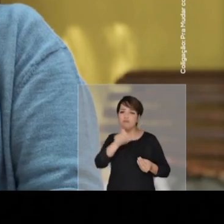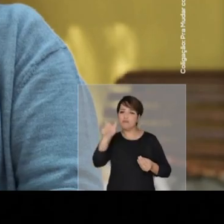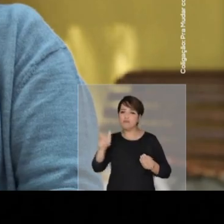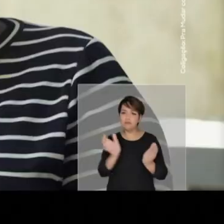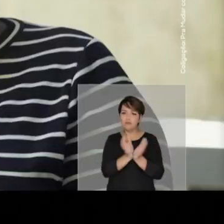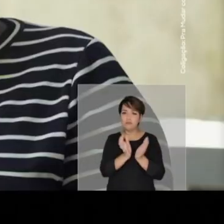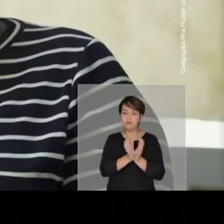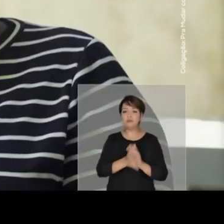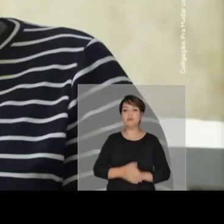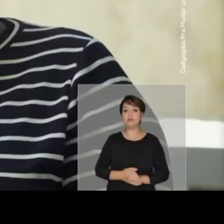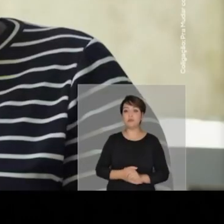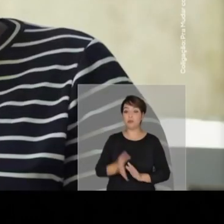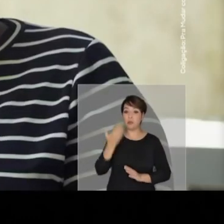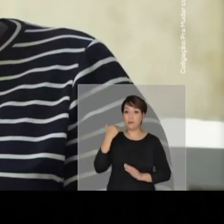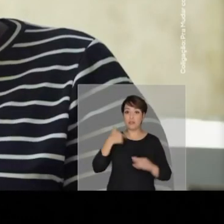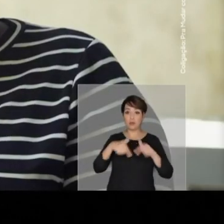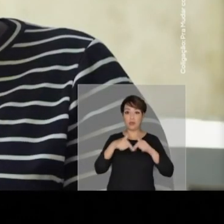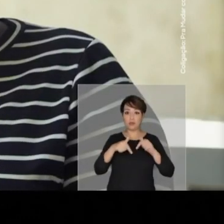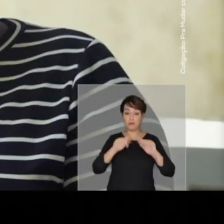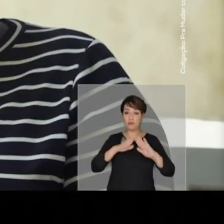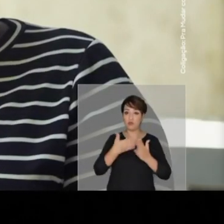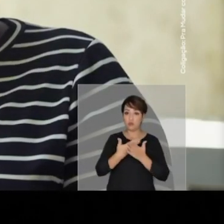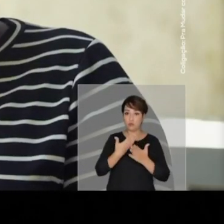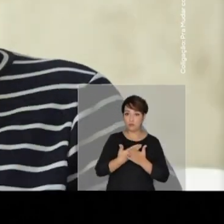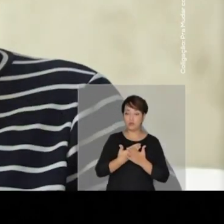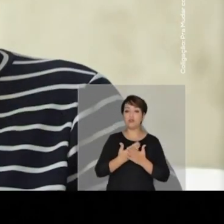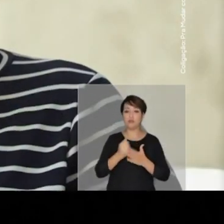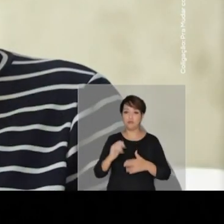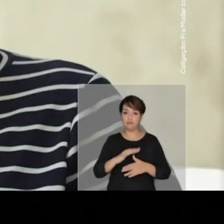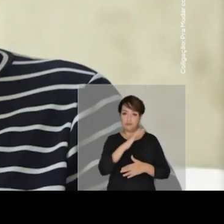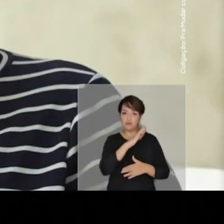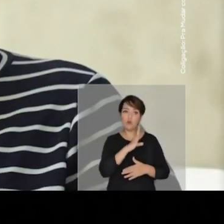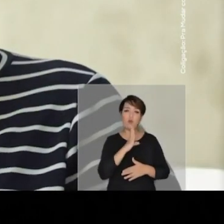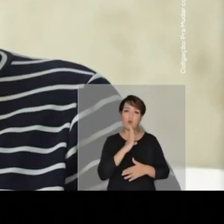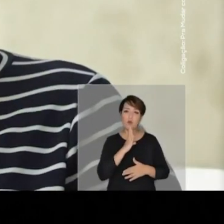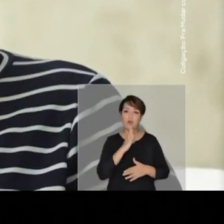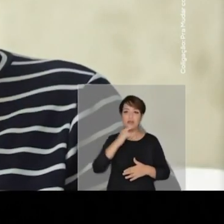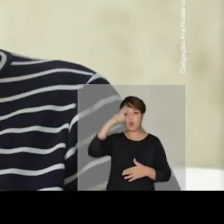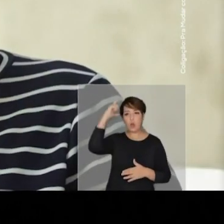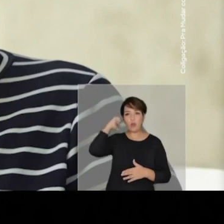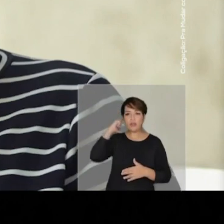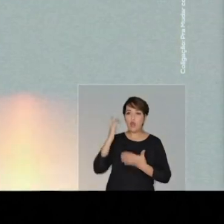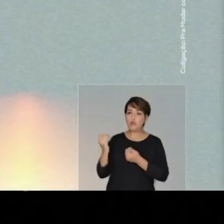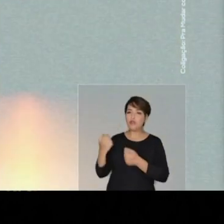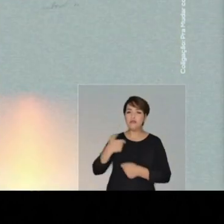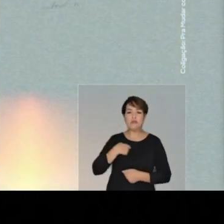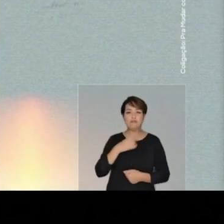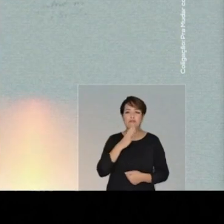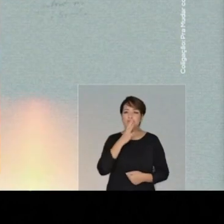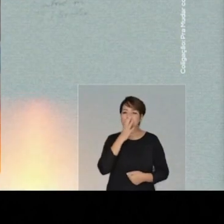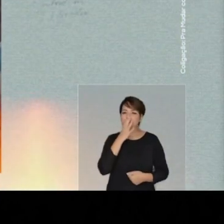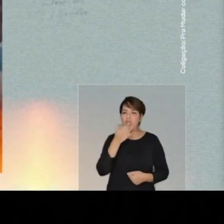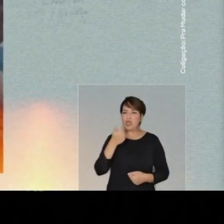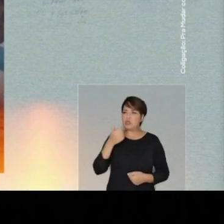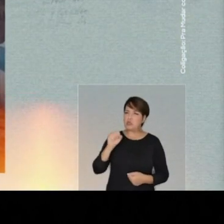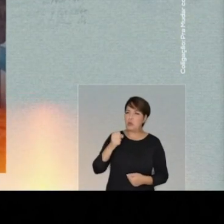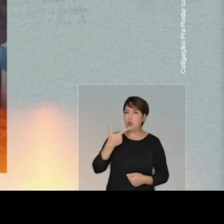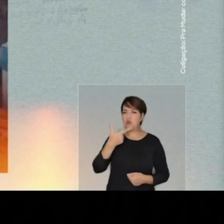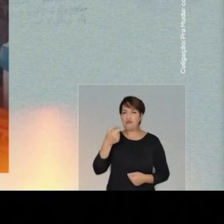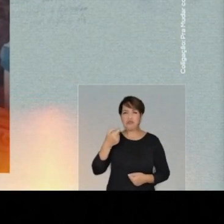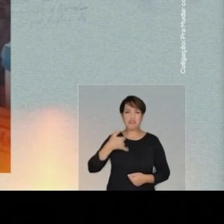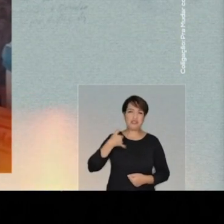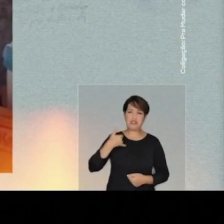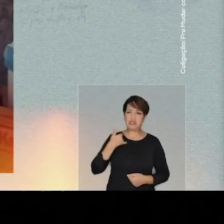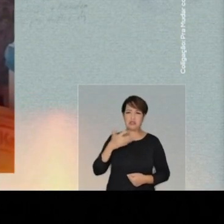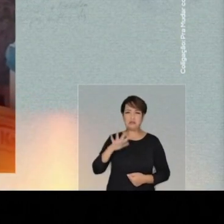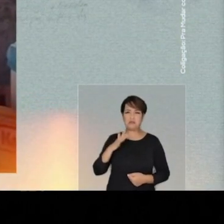comunidade. Eu trabalhava numa creche comunitária na Veripiranga. E ali eu tive a oportunidade de estar conhecendo o Rodrigo. Aquele jovem que eu fiquei assim encantada,